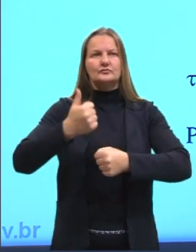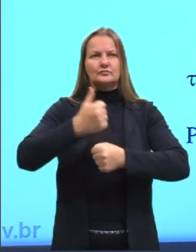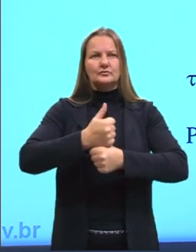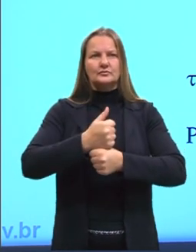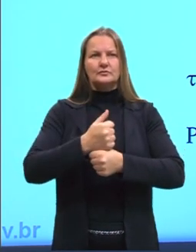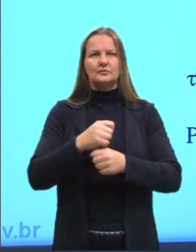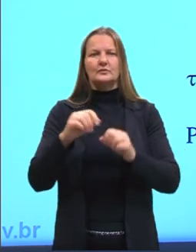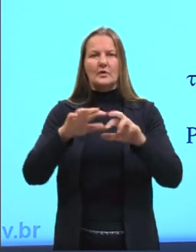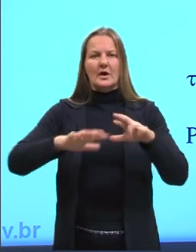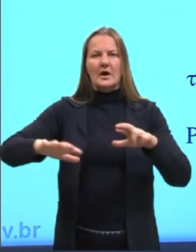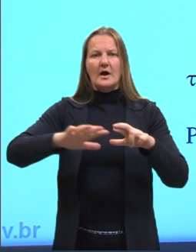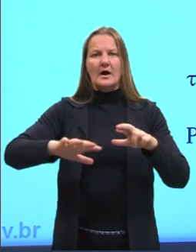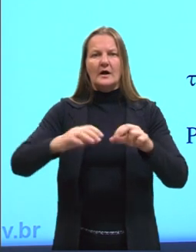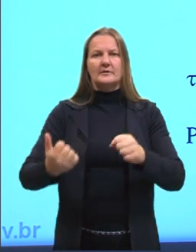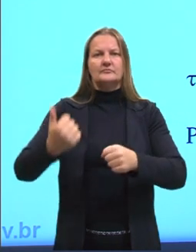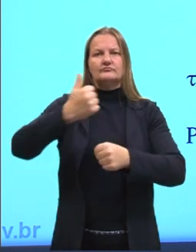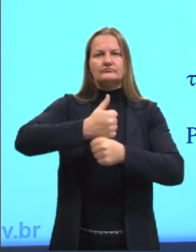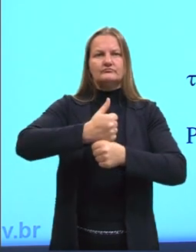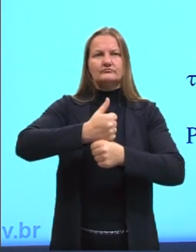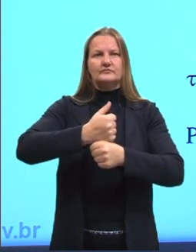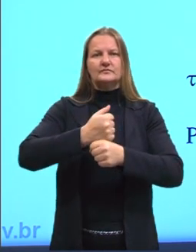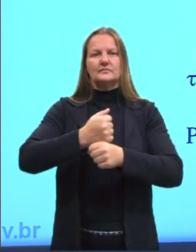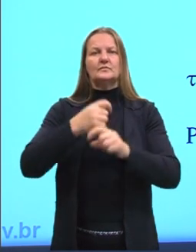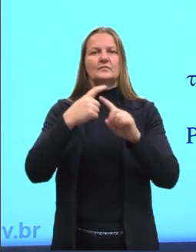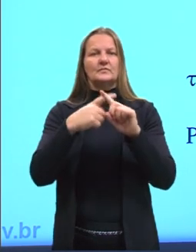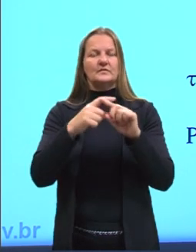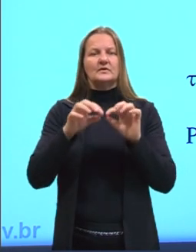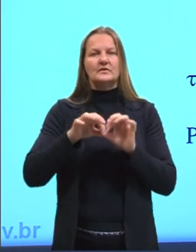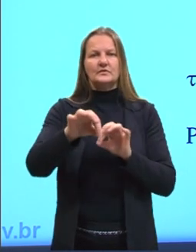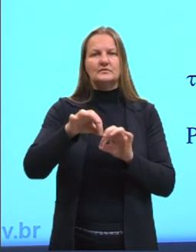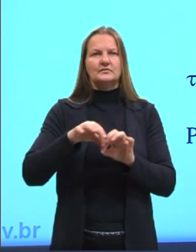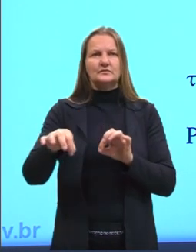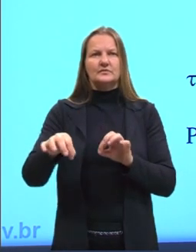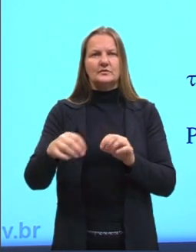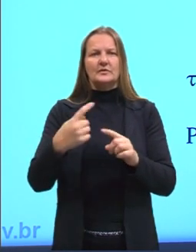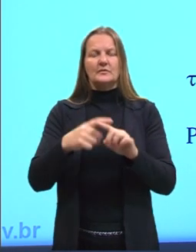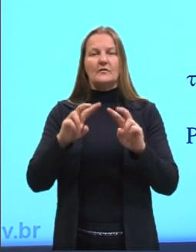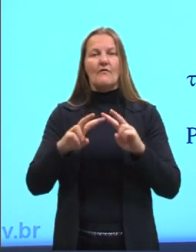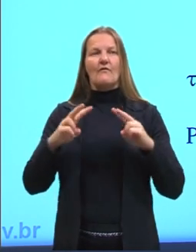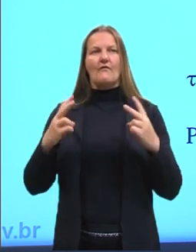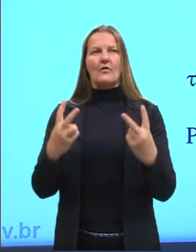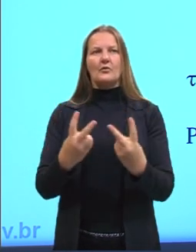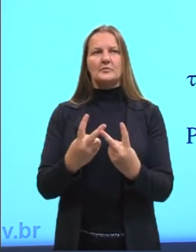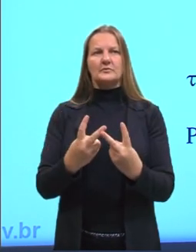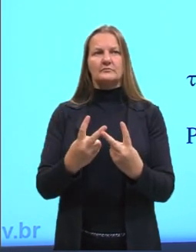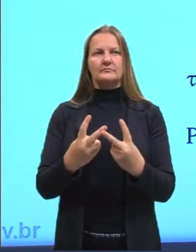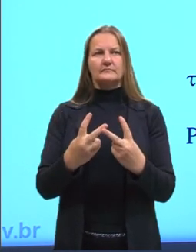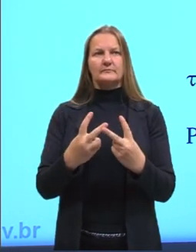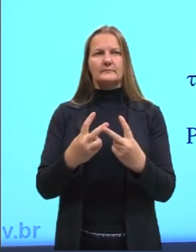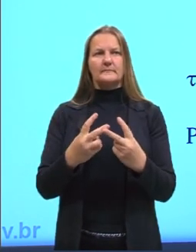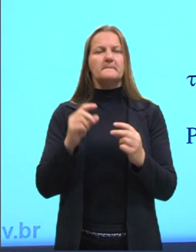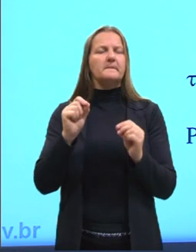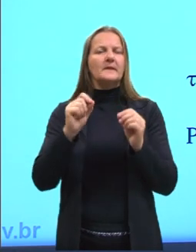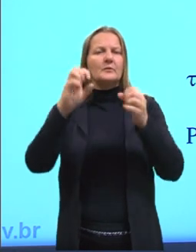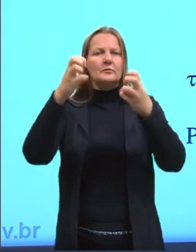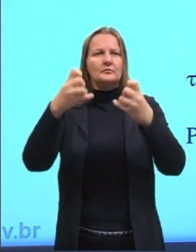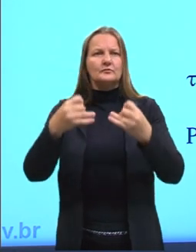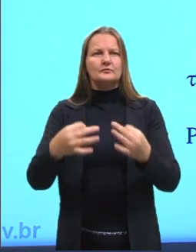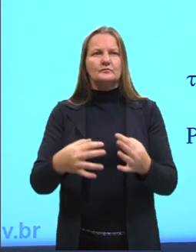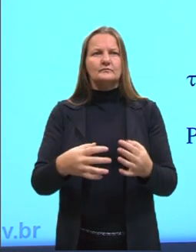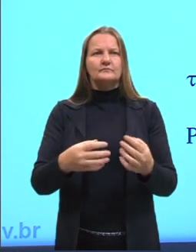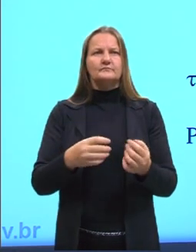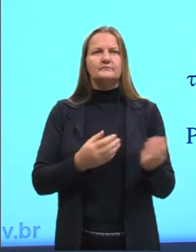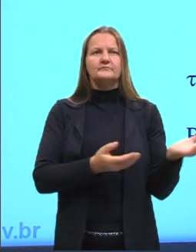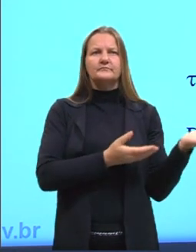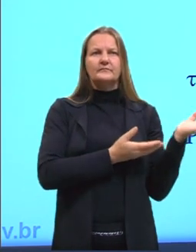área multiplicada pela distância pelo volume. Então, como que fica o meu volume